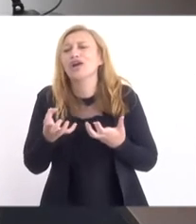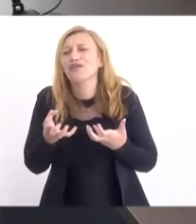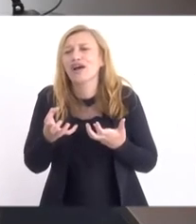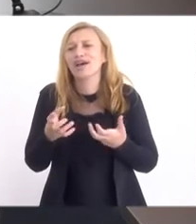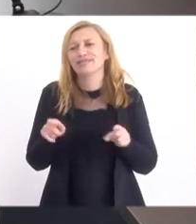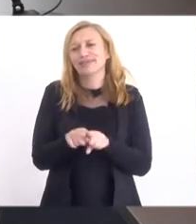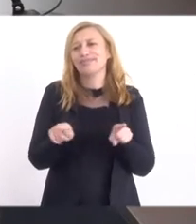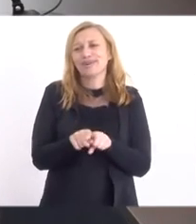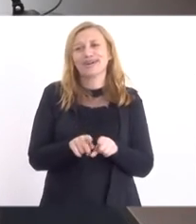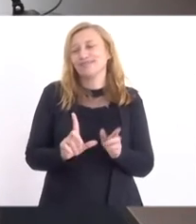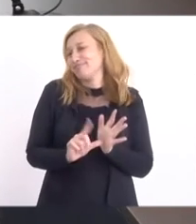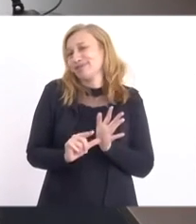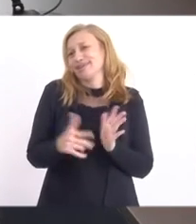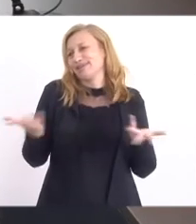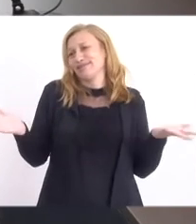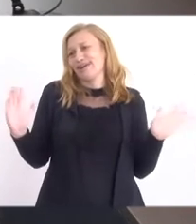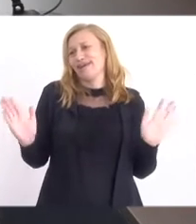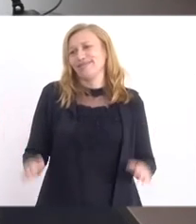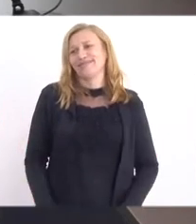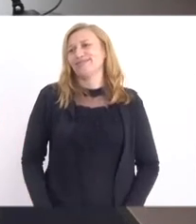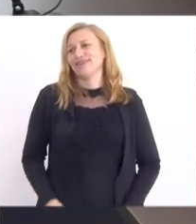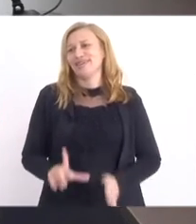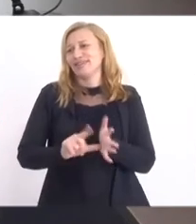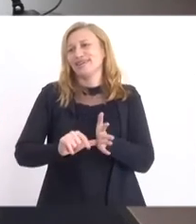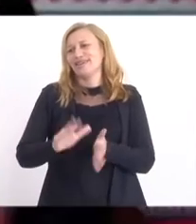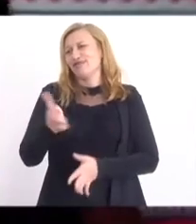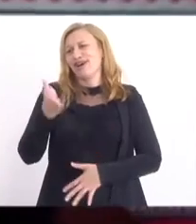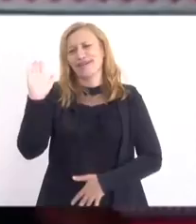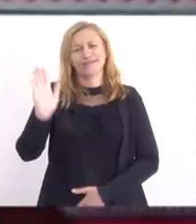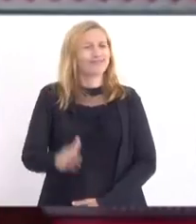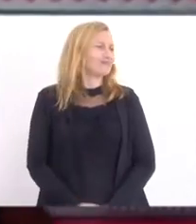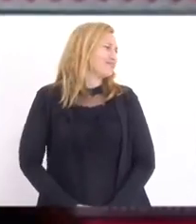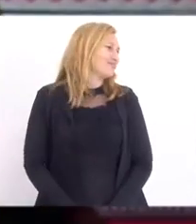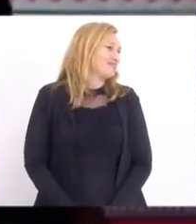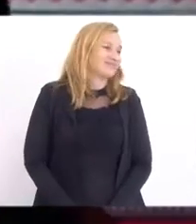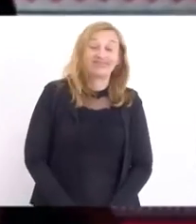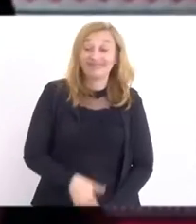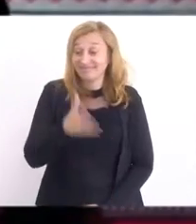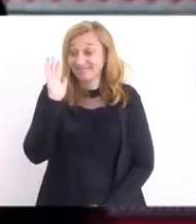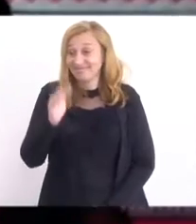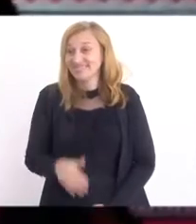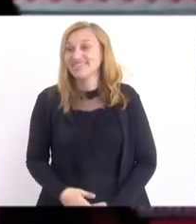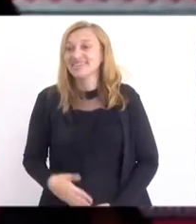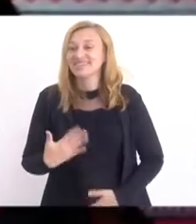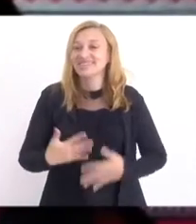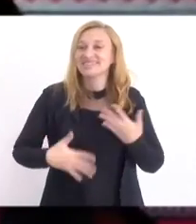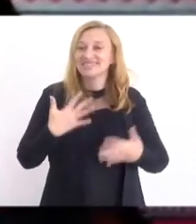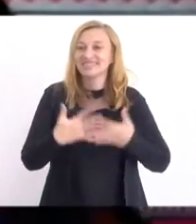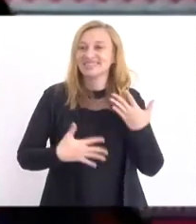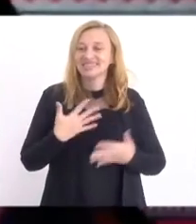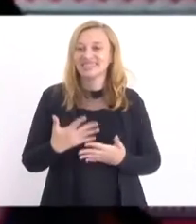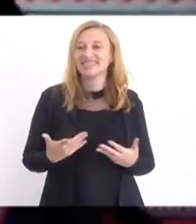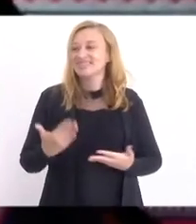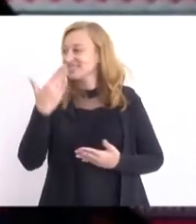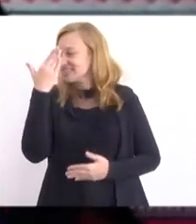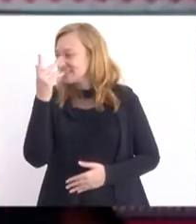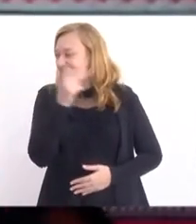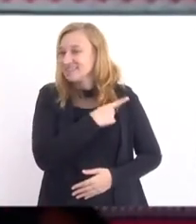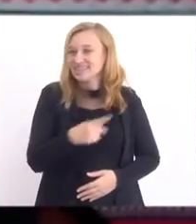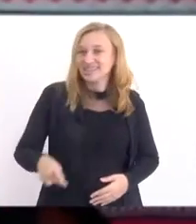Vocês já me atrasaram. Écobate, boa. Vocês já me atrasaram toda, mas tudo bem. Com muito prazer ouvindo o presidente